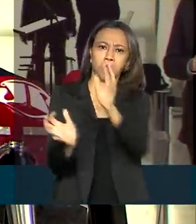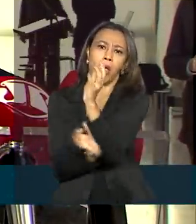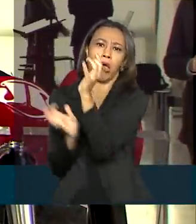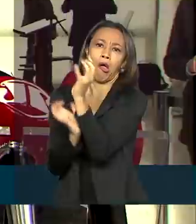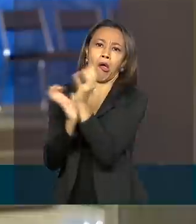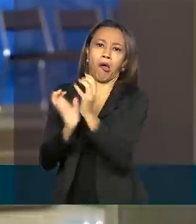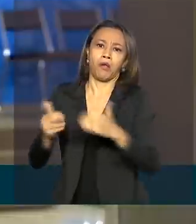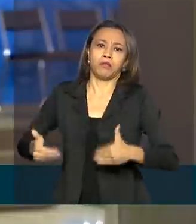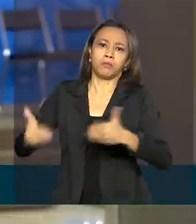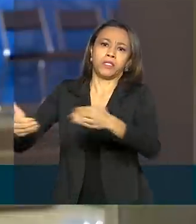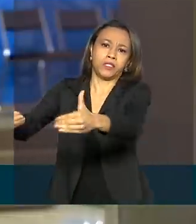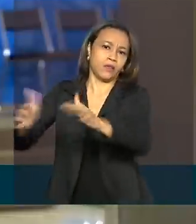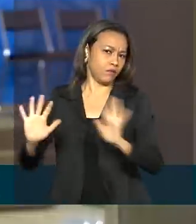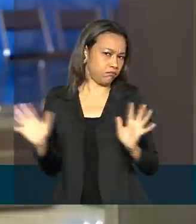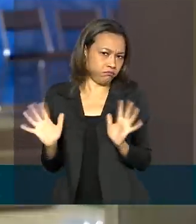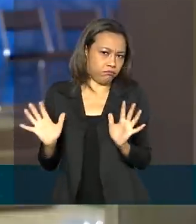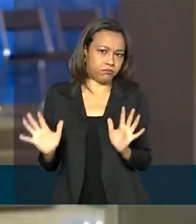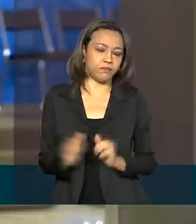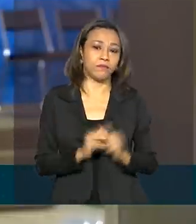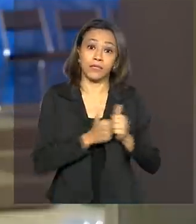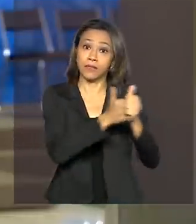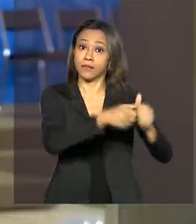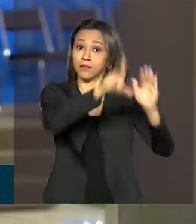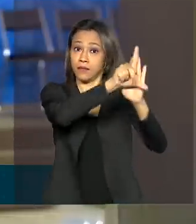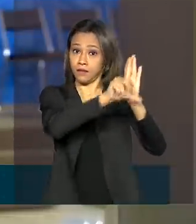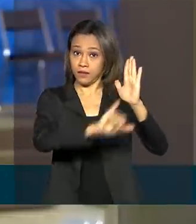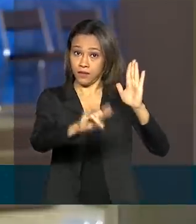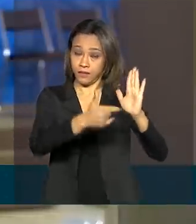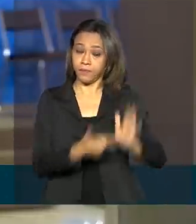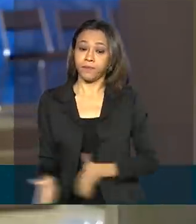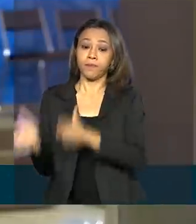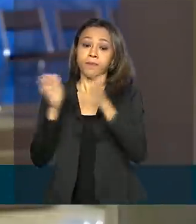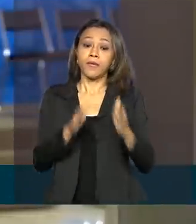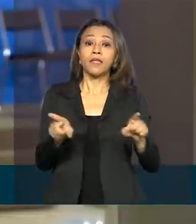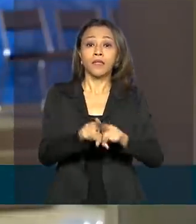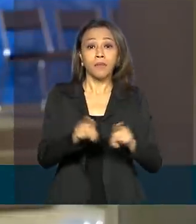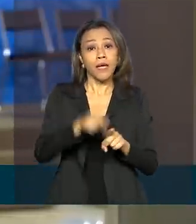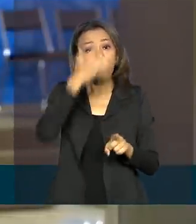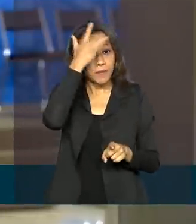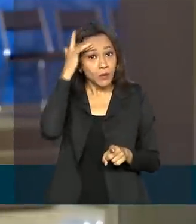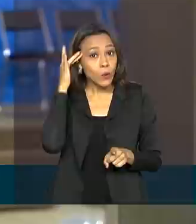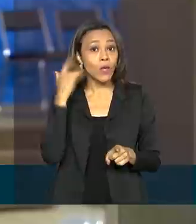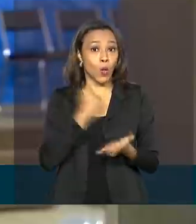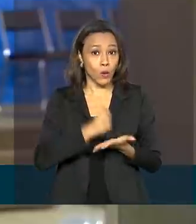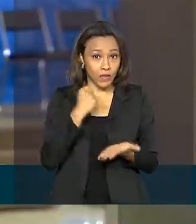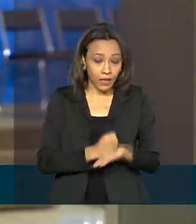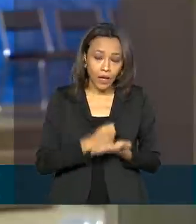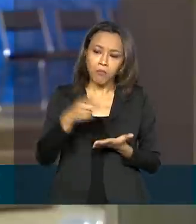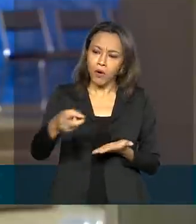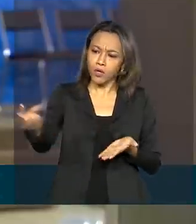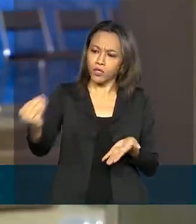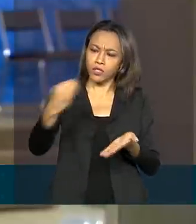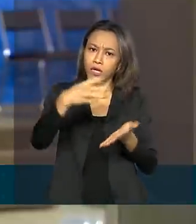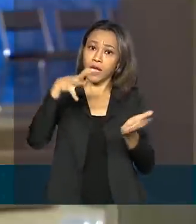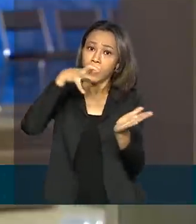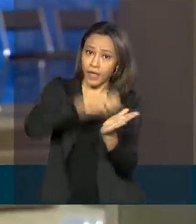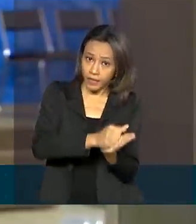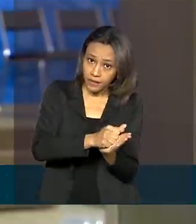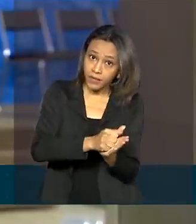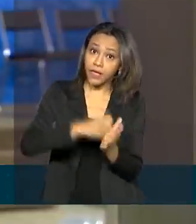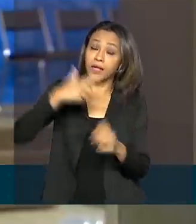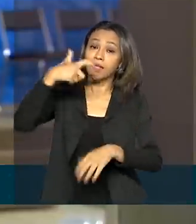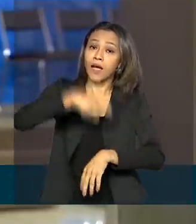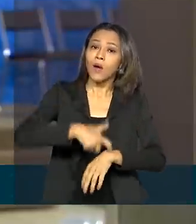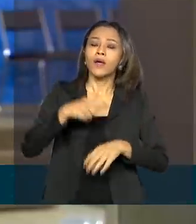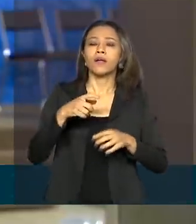ministérios ao longo do tempo. Além disso, o empregador poderá registrar os funcionários no momento da inscrição da empresa em